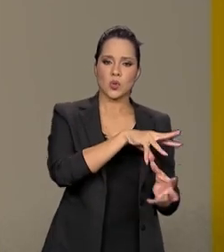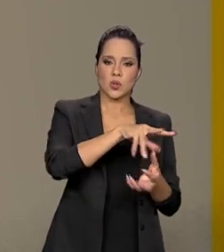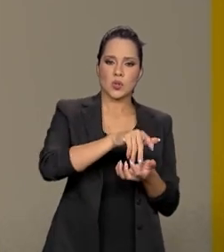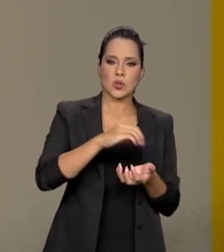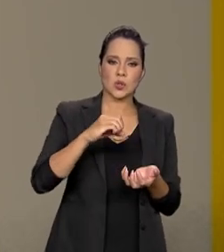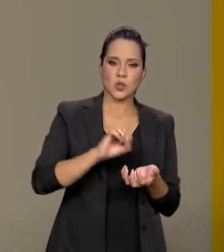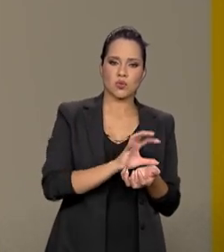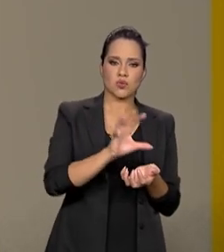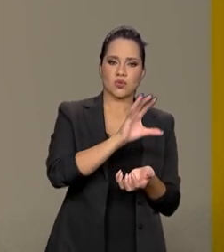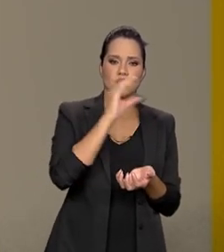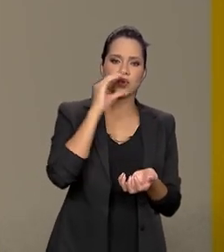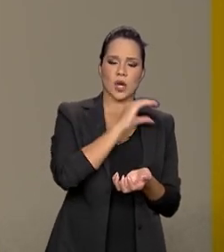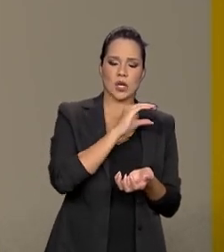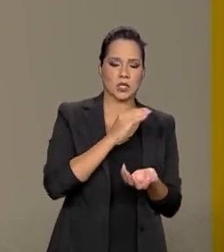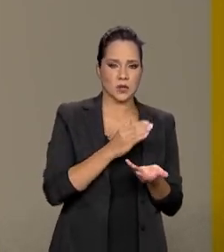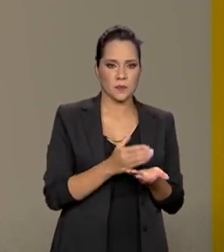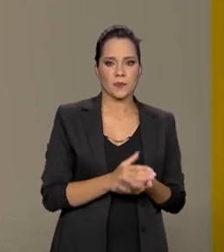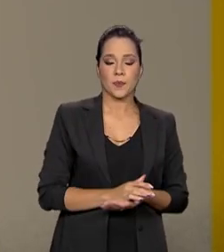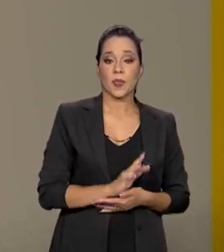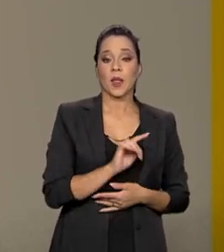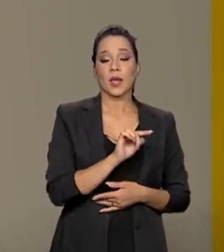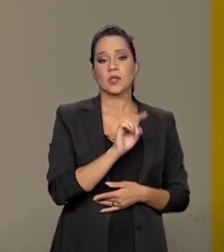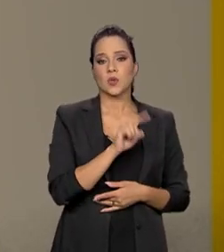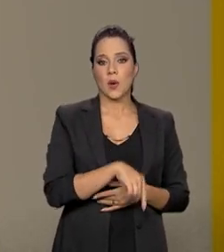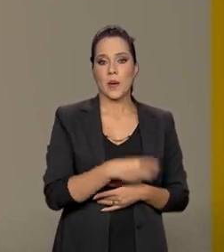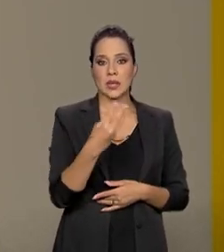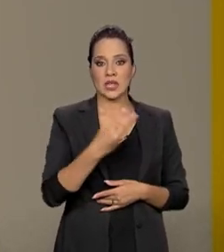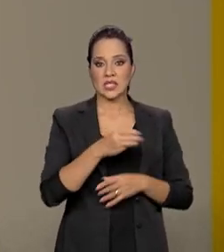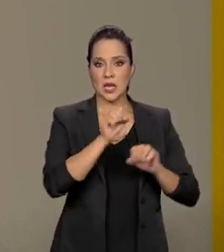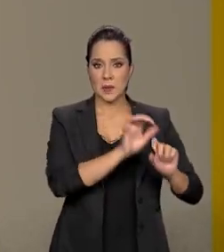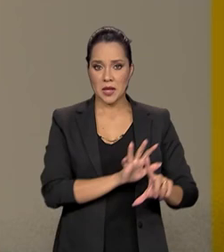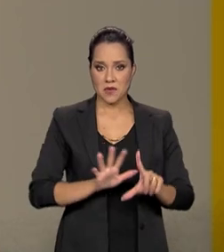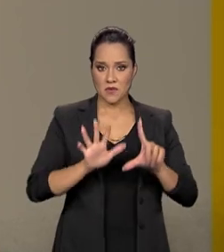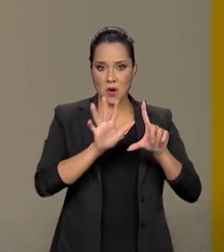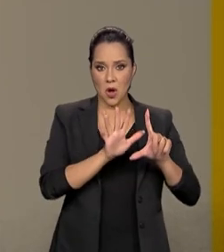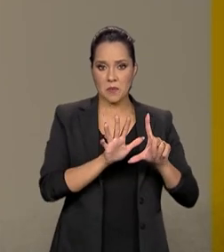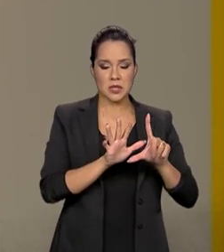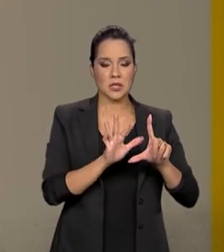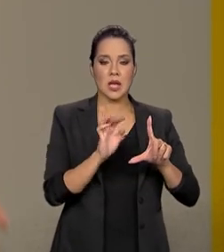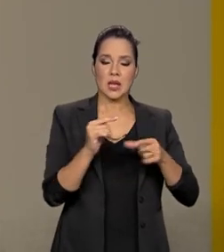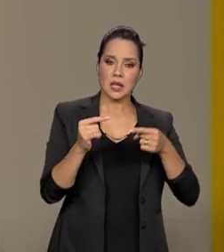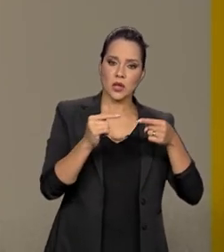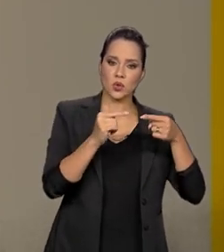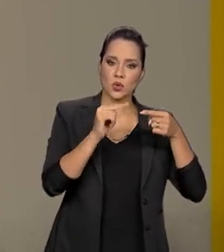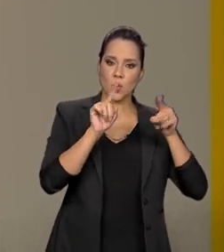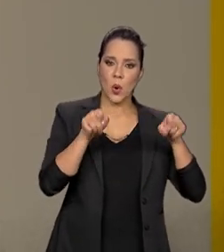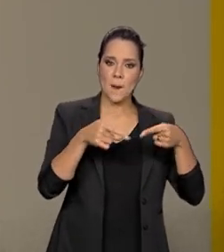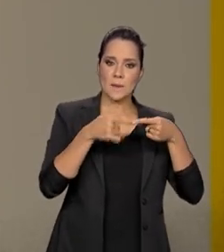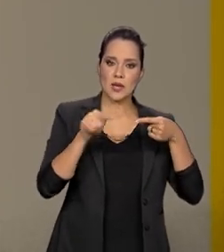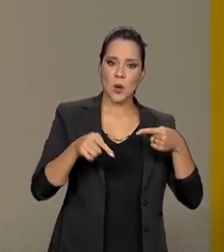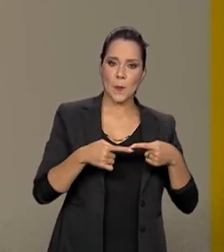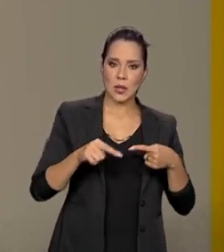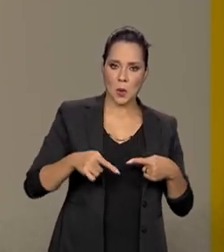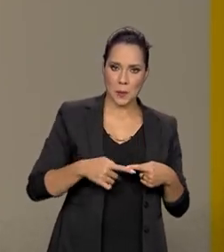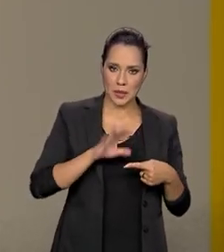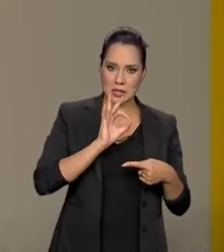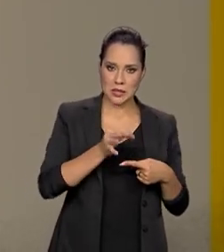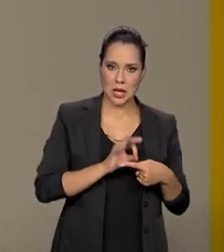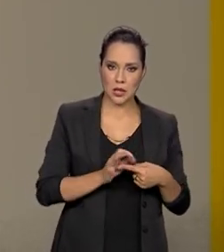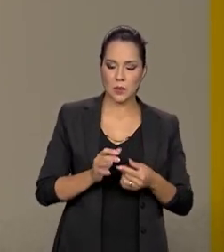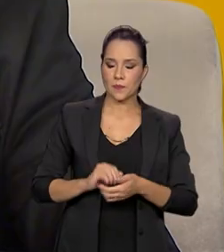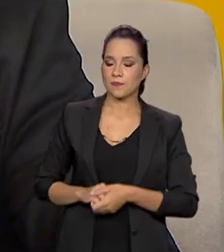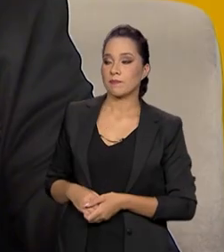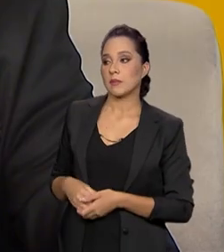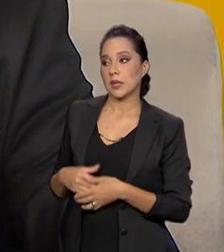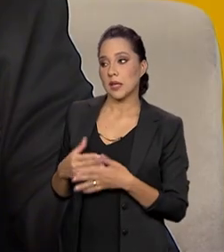estufa, alguma coisa nesse sentido. É uma terceira plataforma? Elas estão se comunicando ali, estabelecendo interfaces? Então,